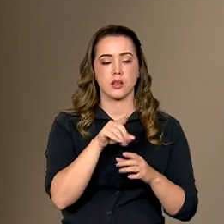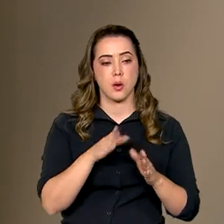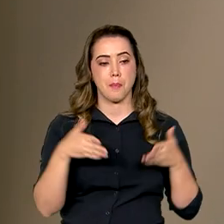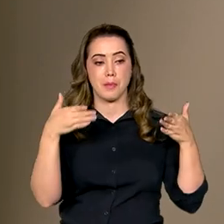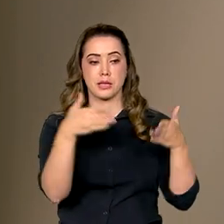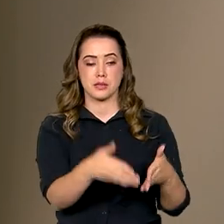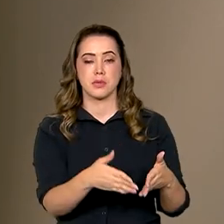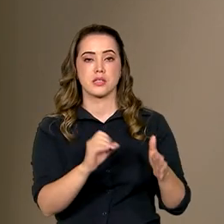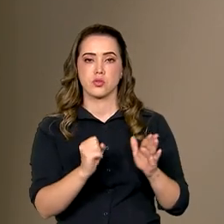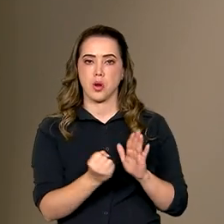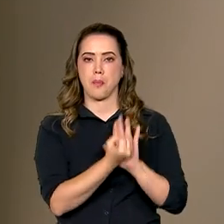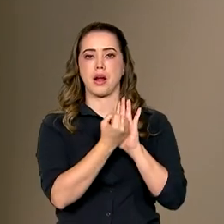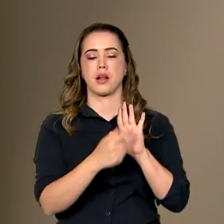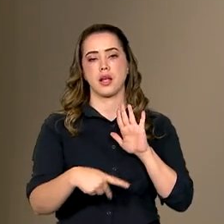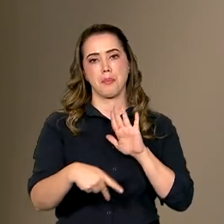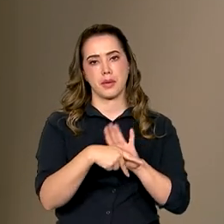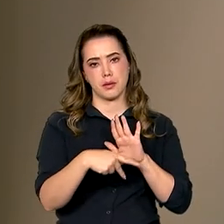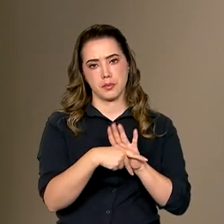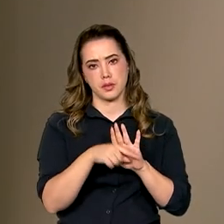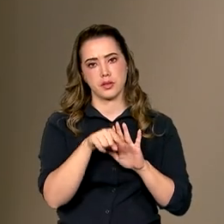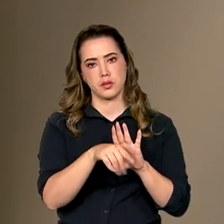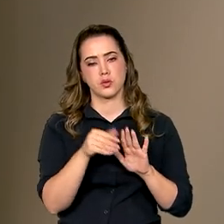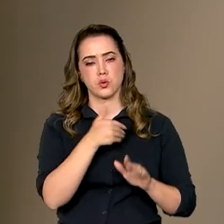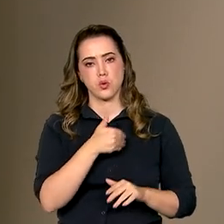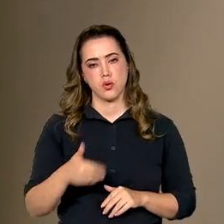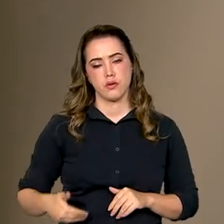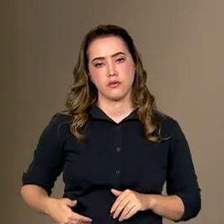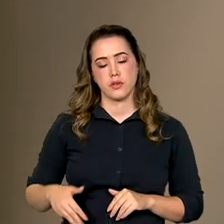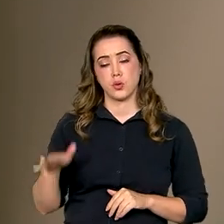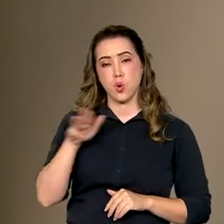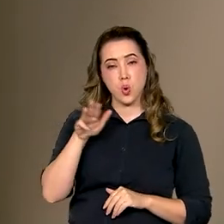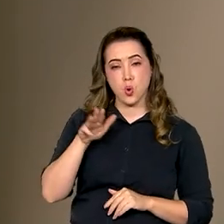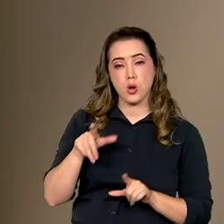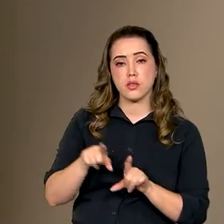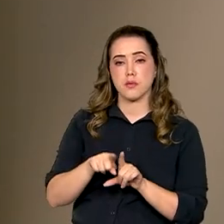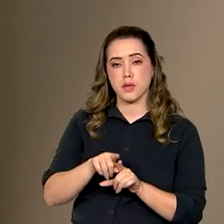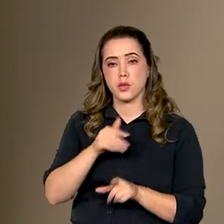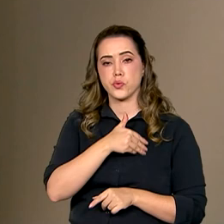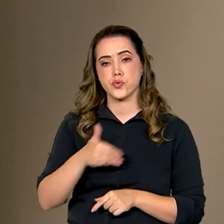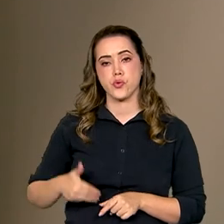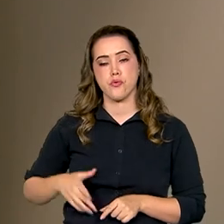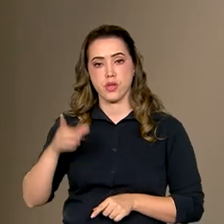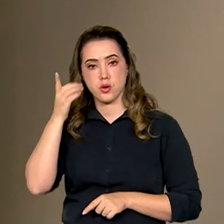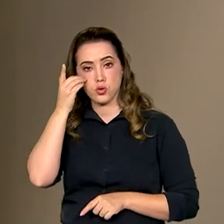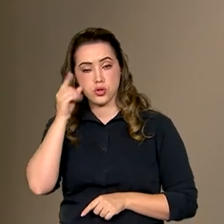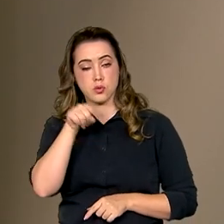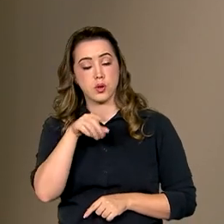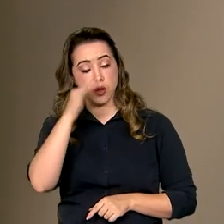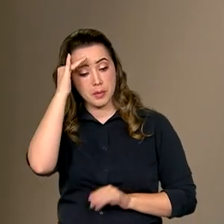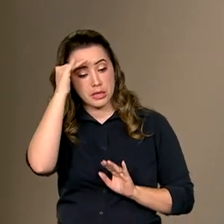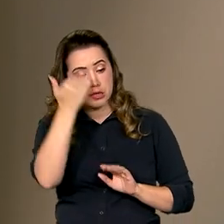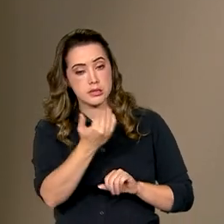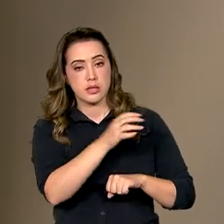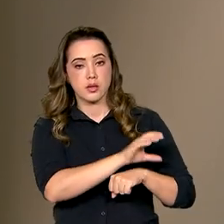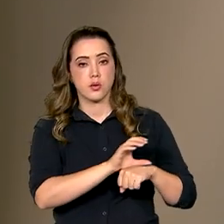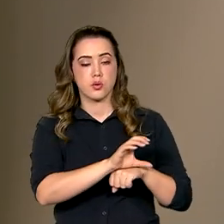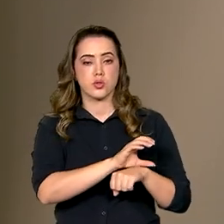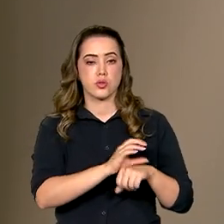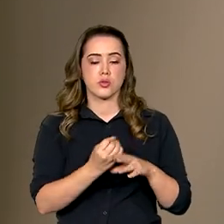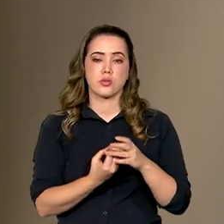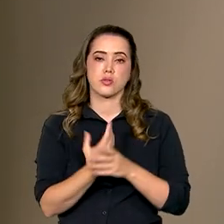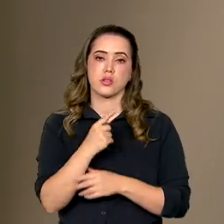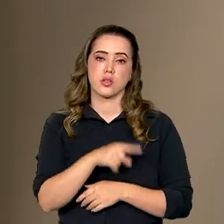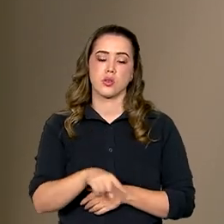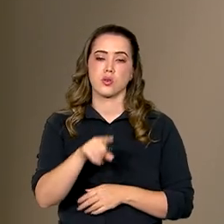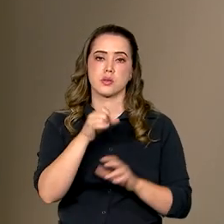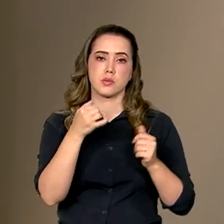governo, uma marca dos governos Lula e Dilma que aplicaram aquilo que a Constituição Brasileira criou